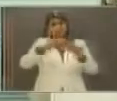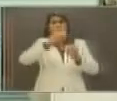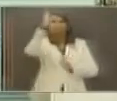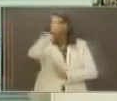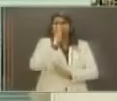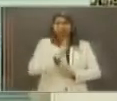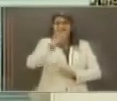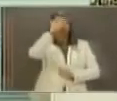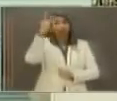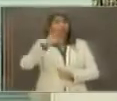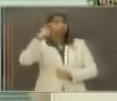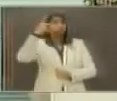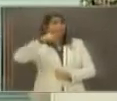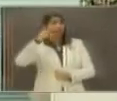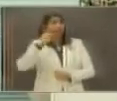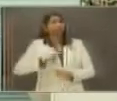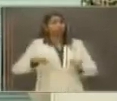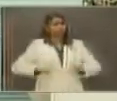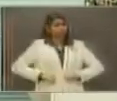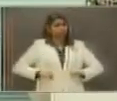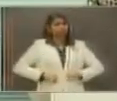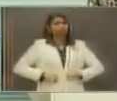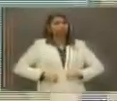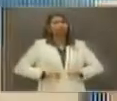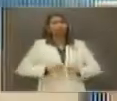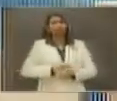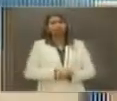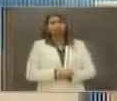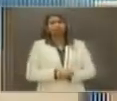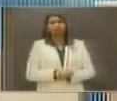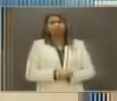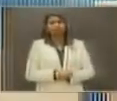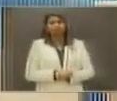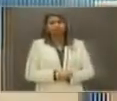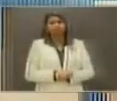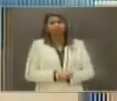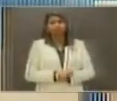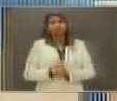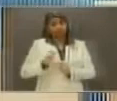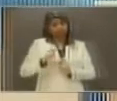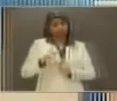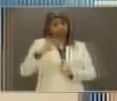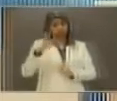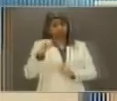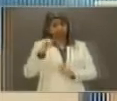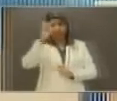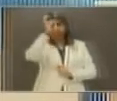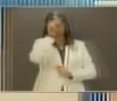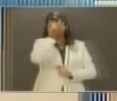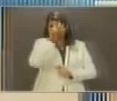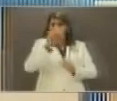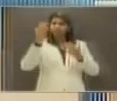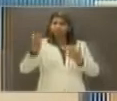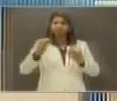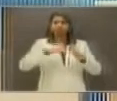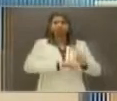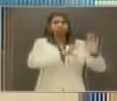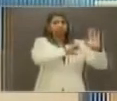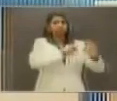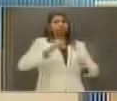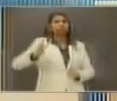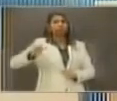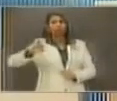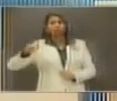é a população paraibana. Ok, então, 40 segundos para o candidato Wilson Santiago